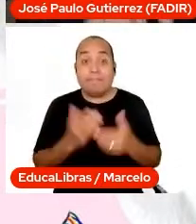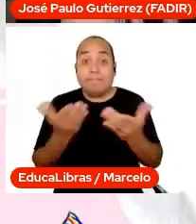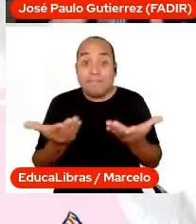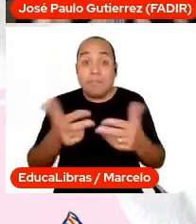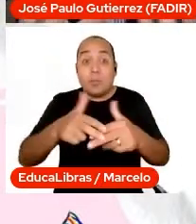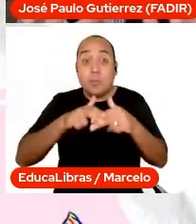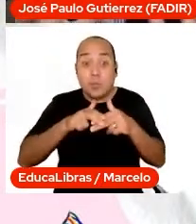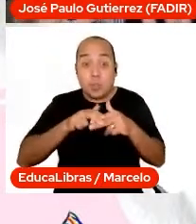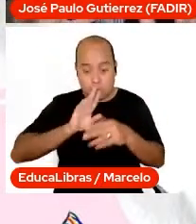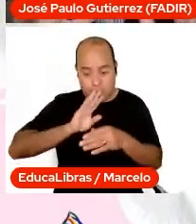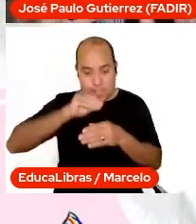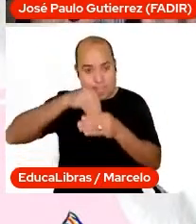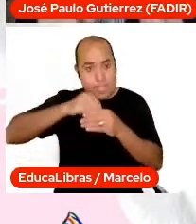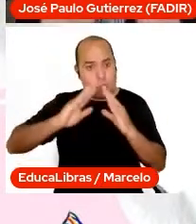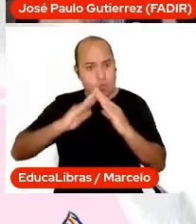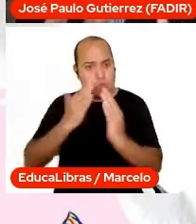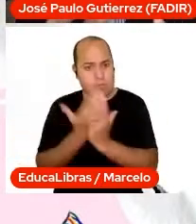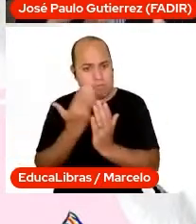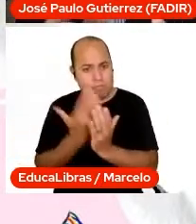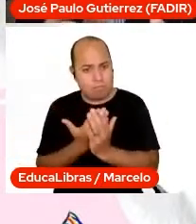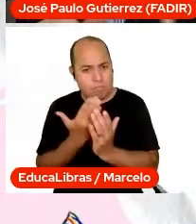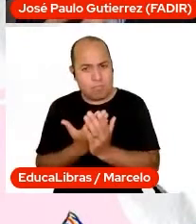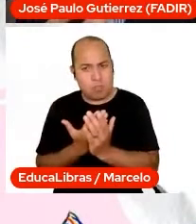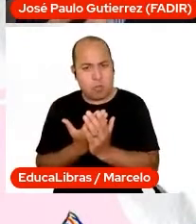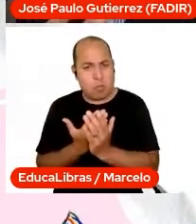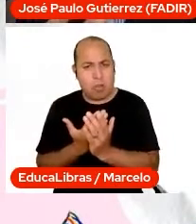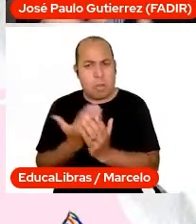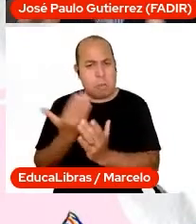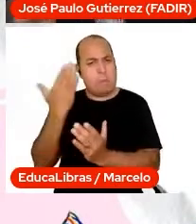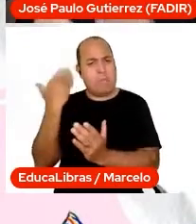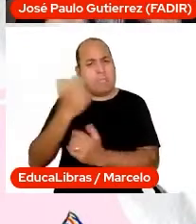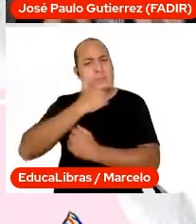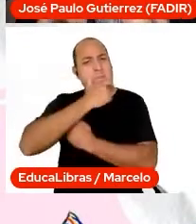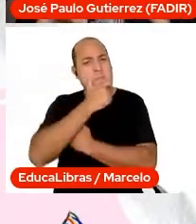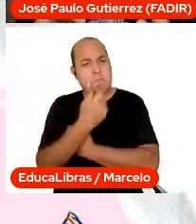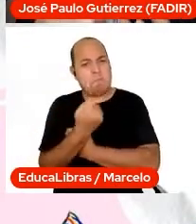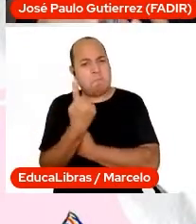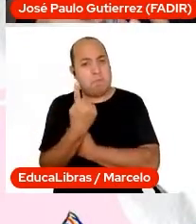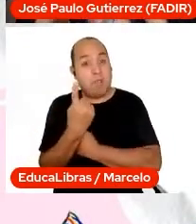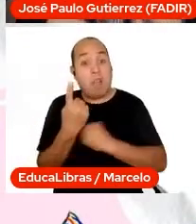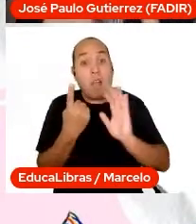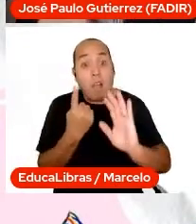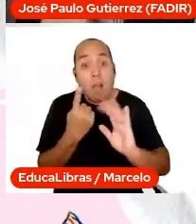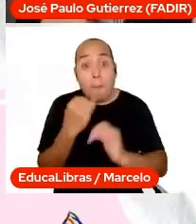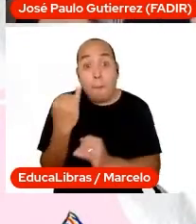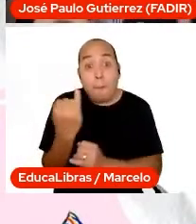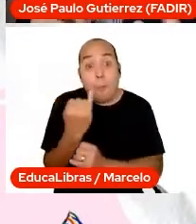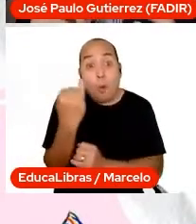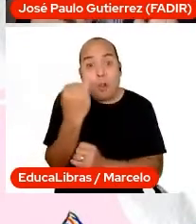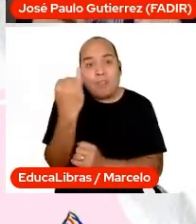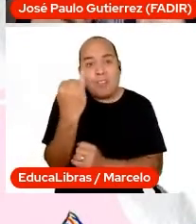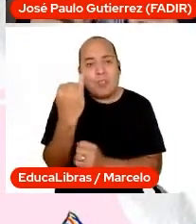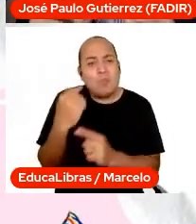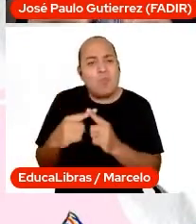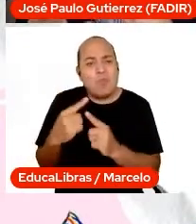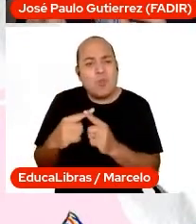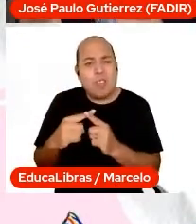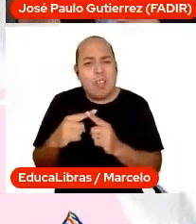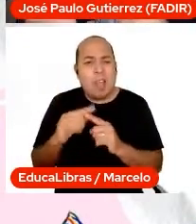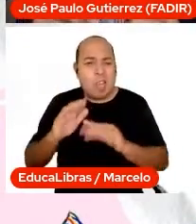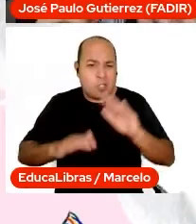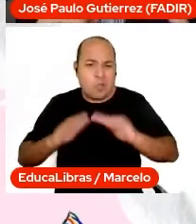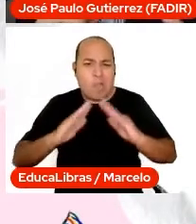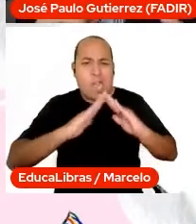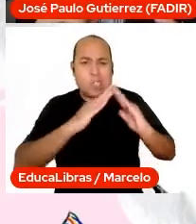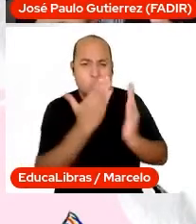ele muitas vezes não seria comum, mas é importante. Por quê? Porque a maioria das escolas tem outro foco, às vezes tem o foco no